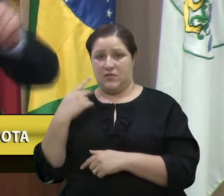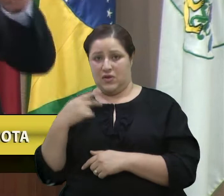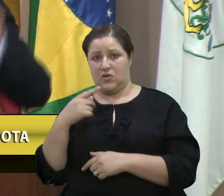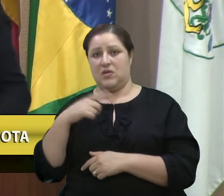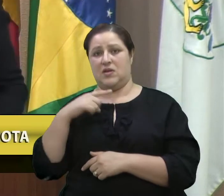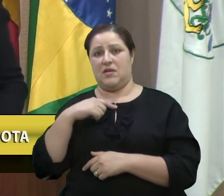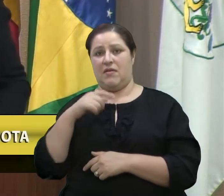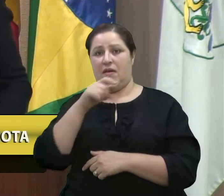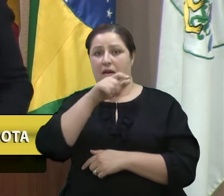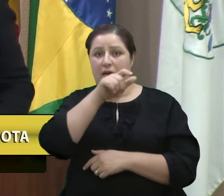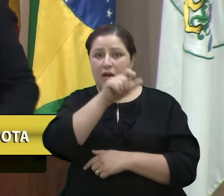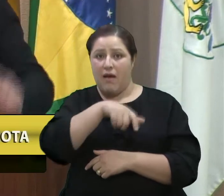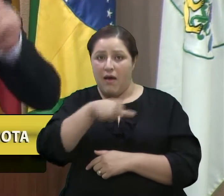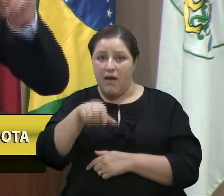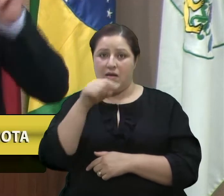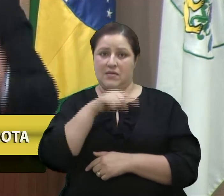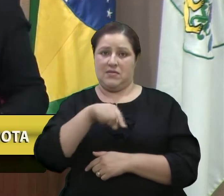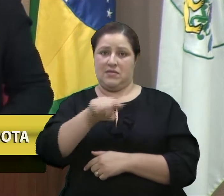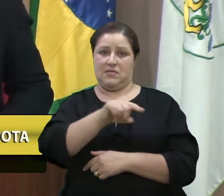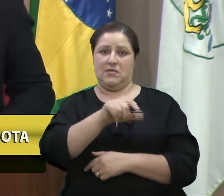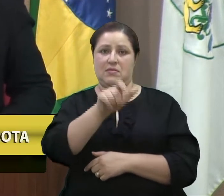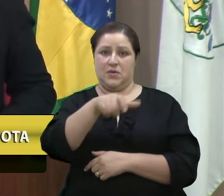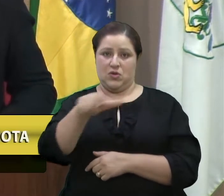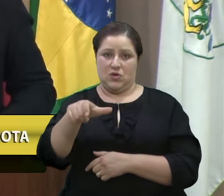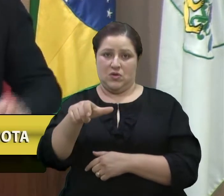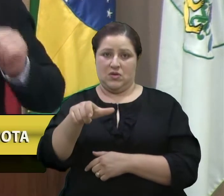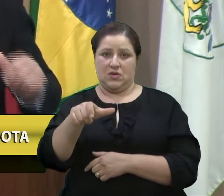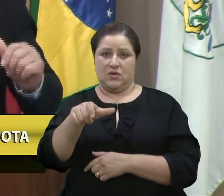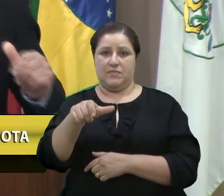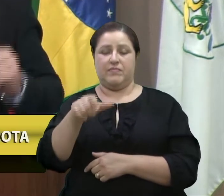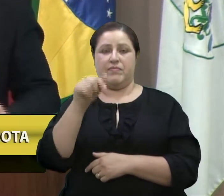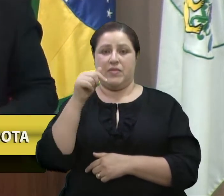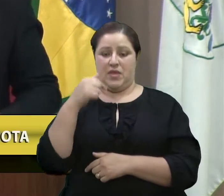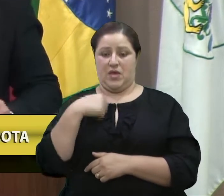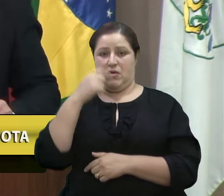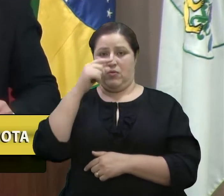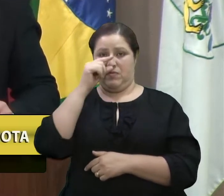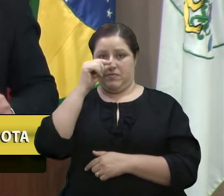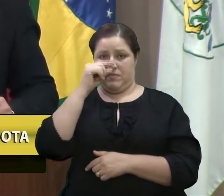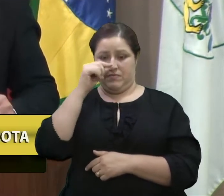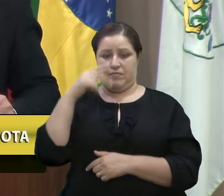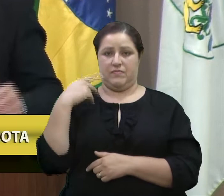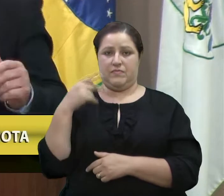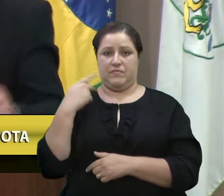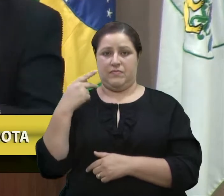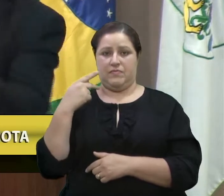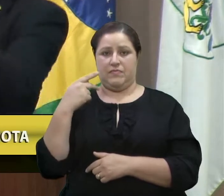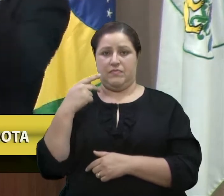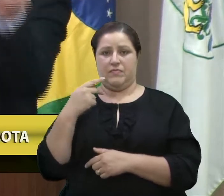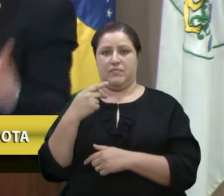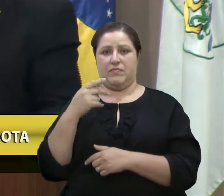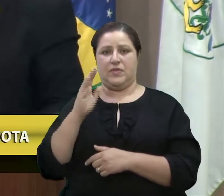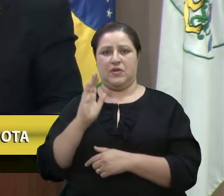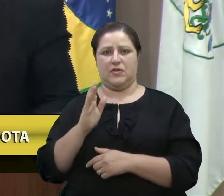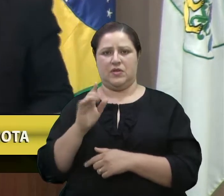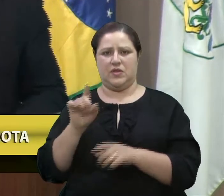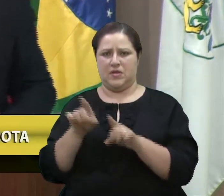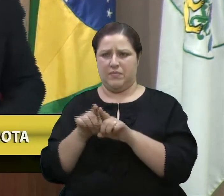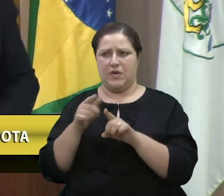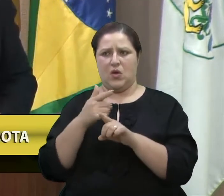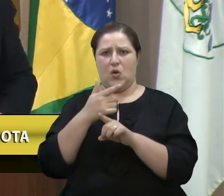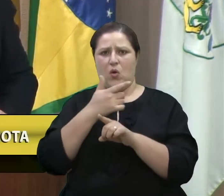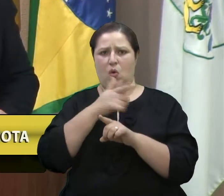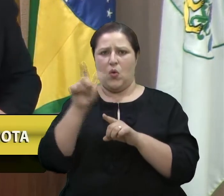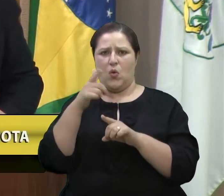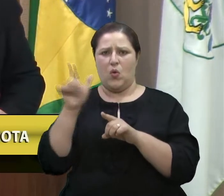a essas pessoas, a essas pessoas, esse vereador aqui, tá, como tantas outras entidades